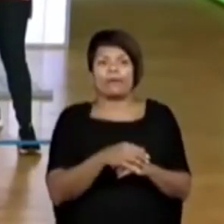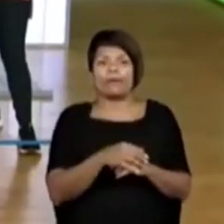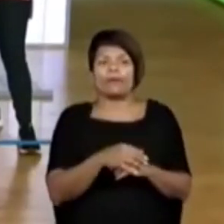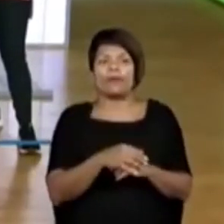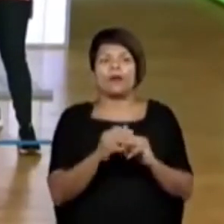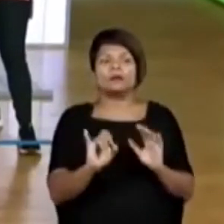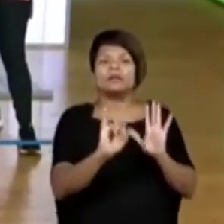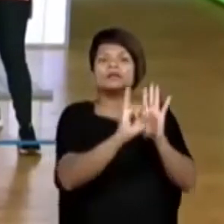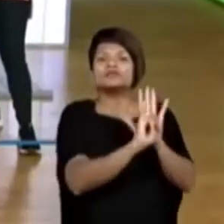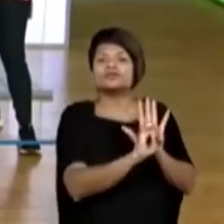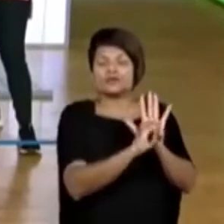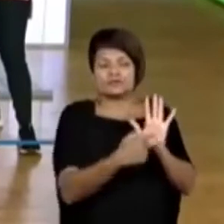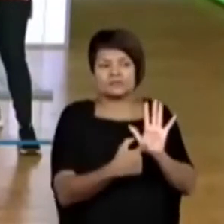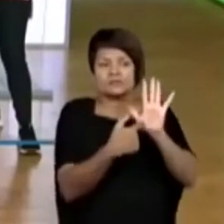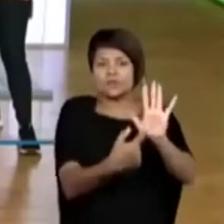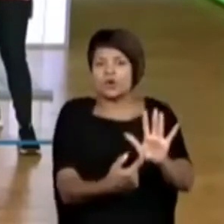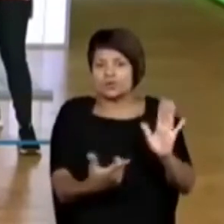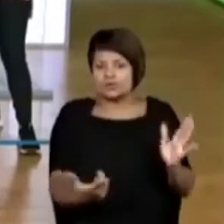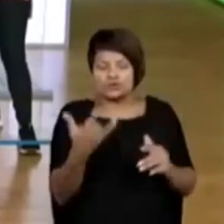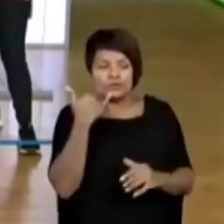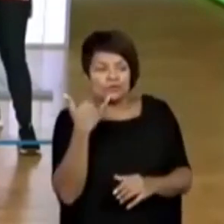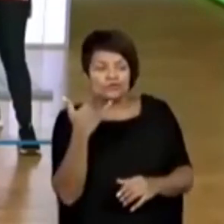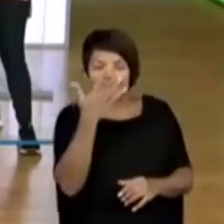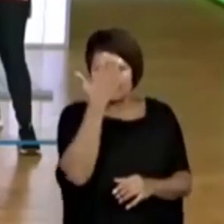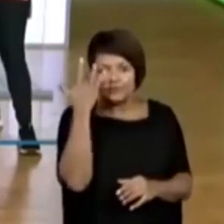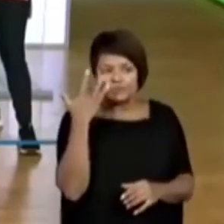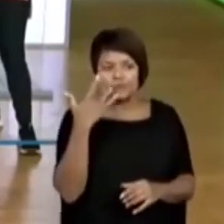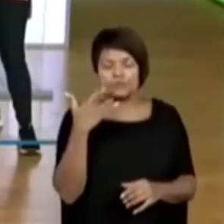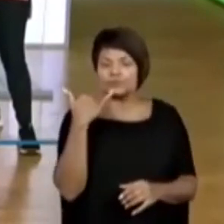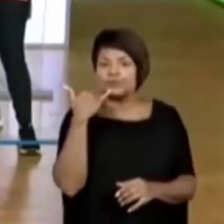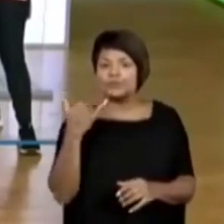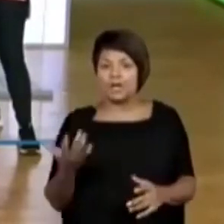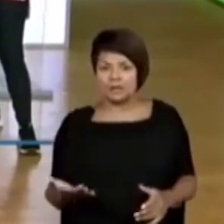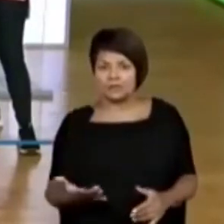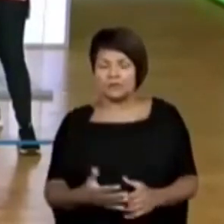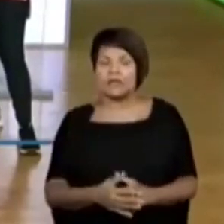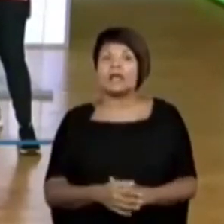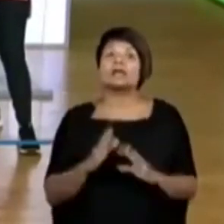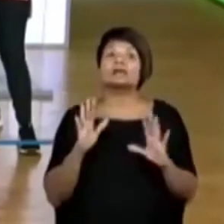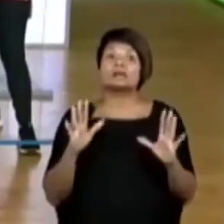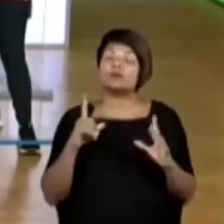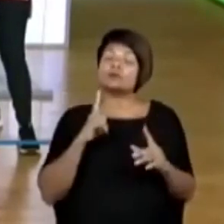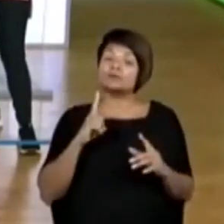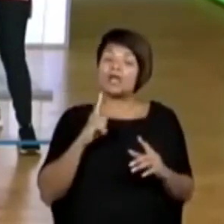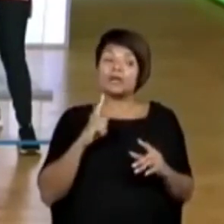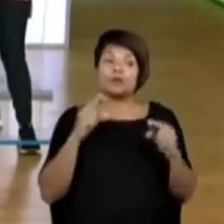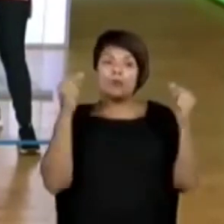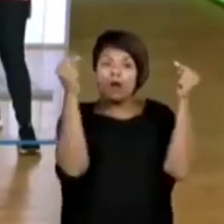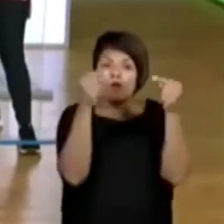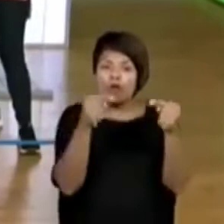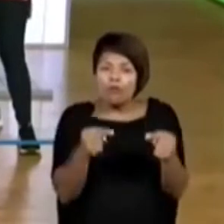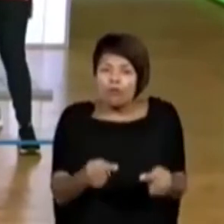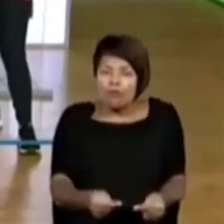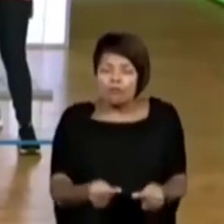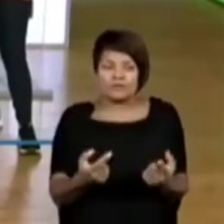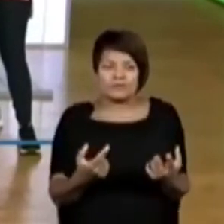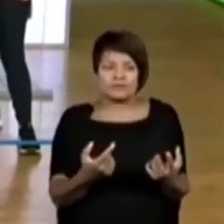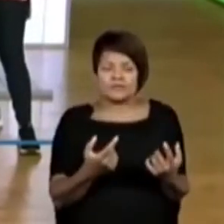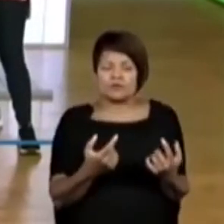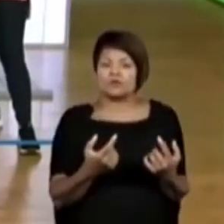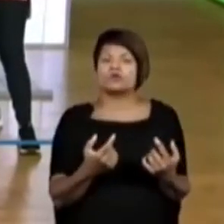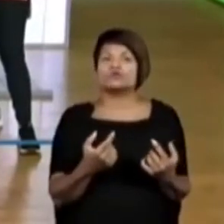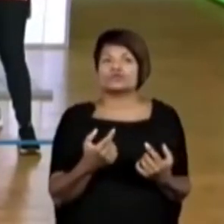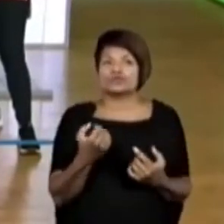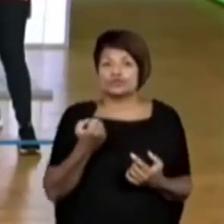identificação de uma pessoa, de um telefone, de um celular. Tá bom? Então, ele tem uma combinação de números, que a gente